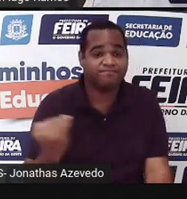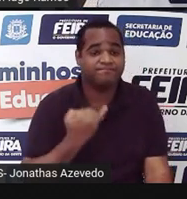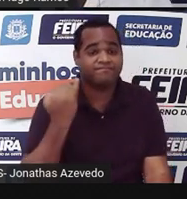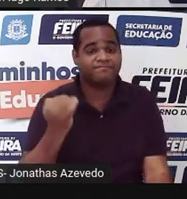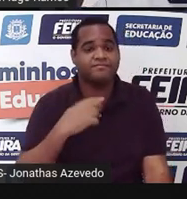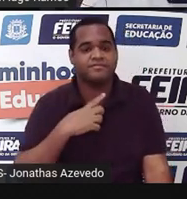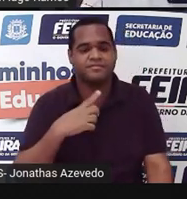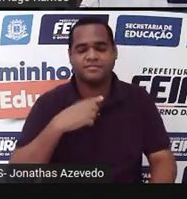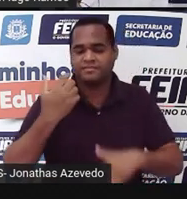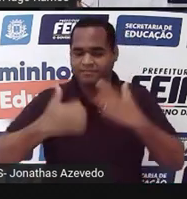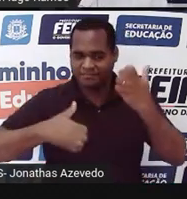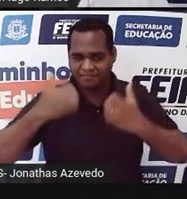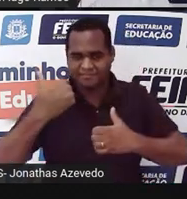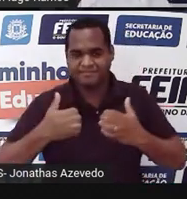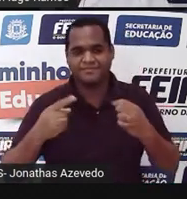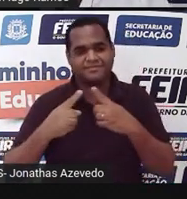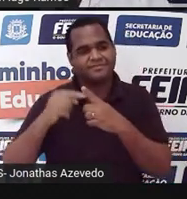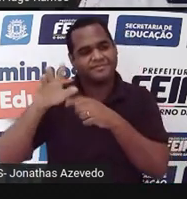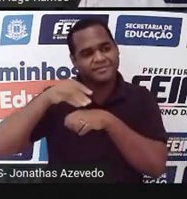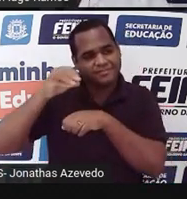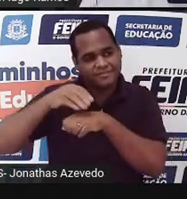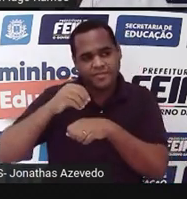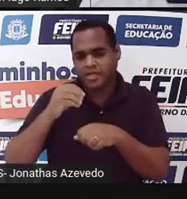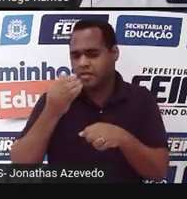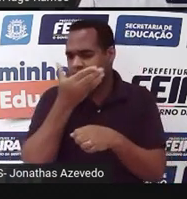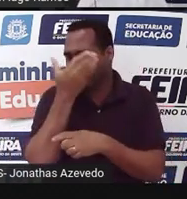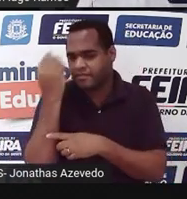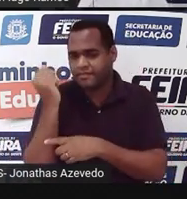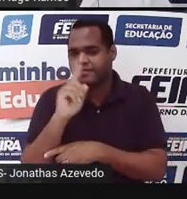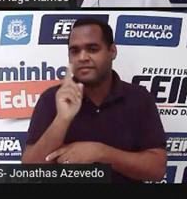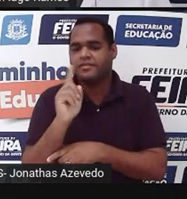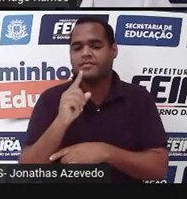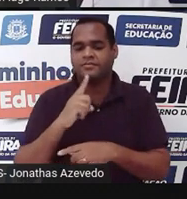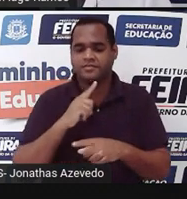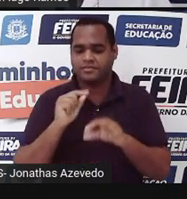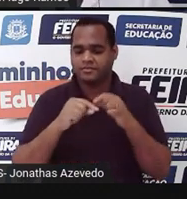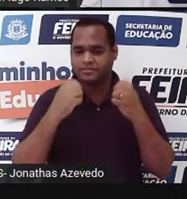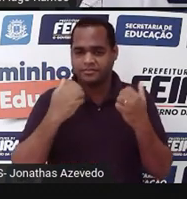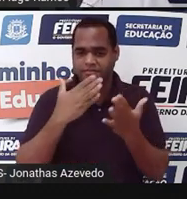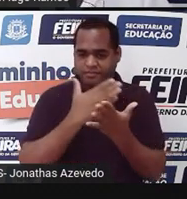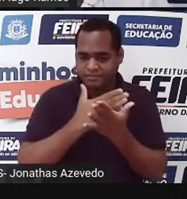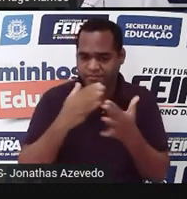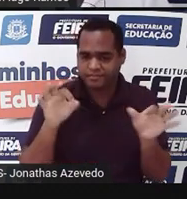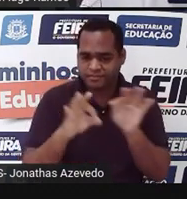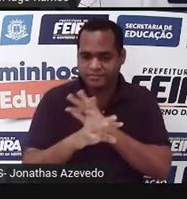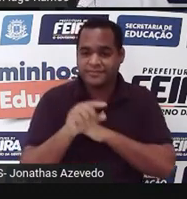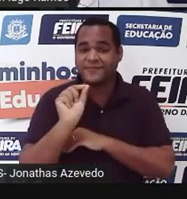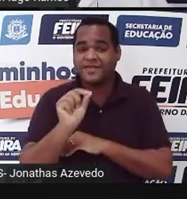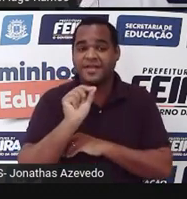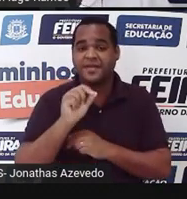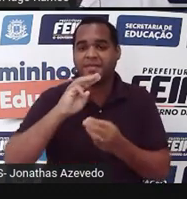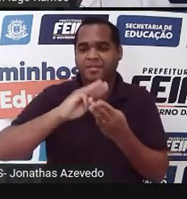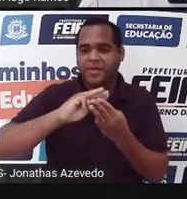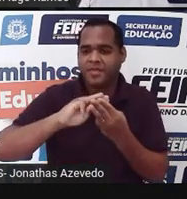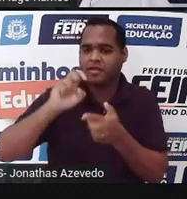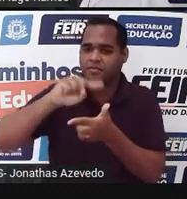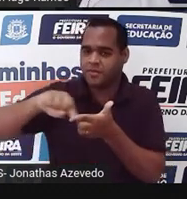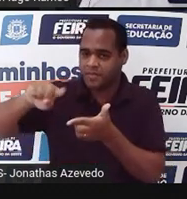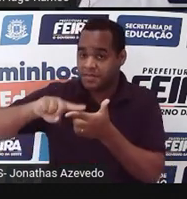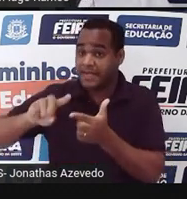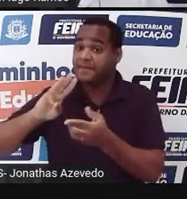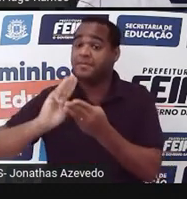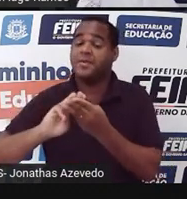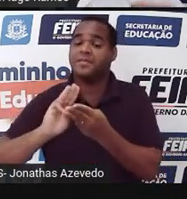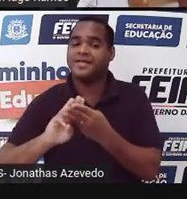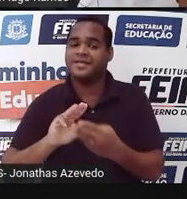apegar a ele, tá? A gente jamais vai esquecer isso, ok? Eu vou começar, você vai terminar, matemática não é problema,